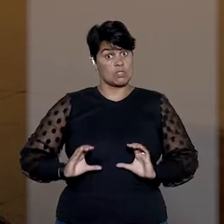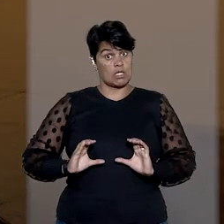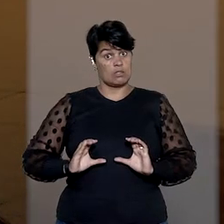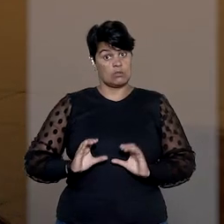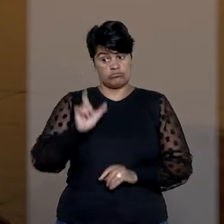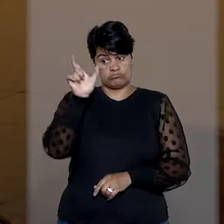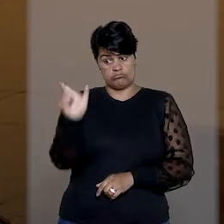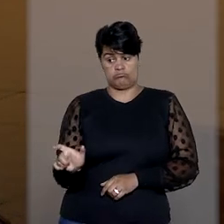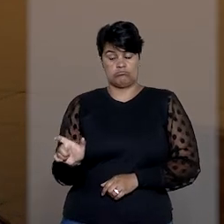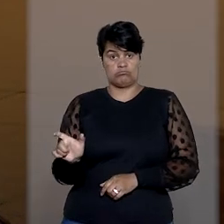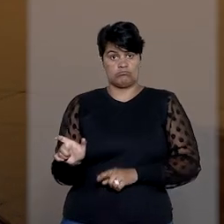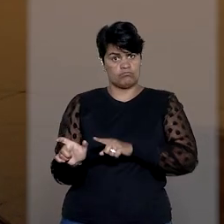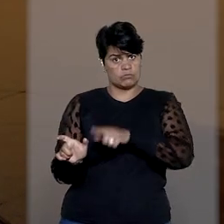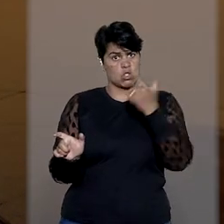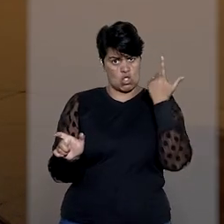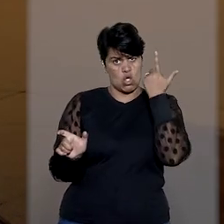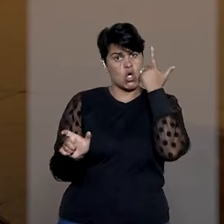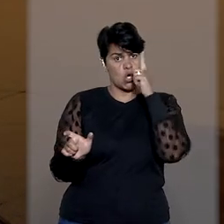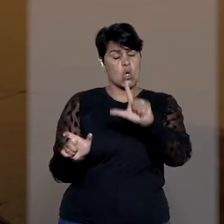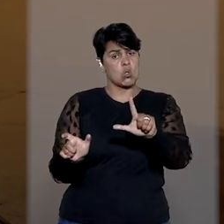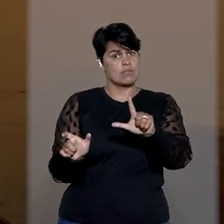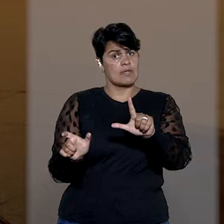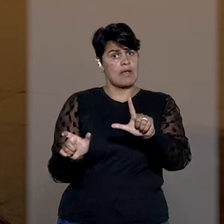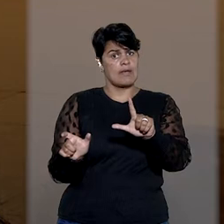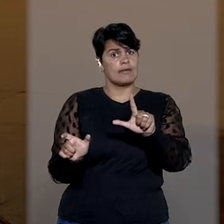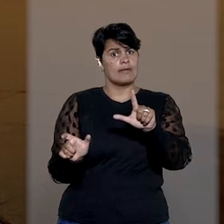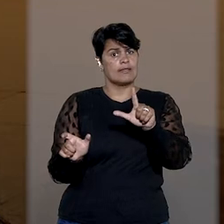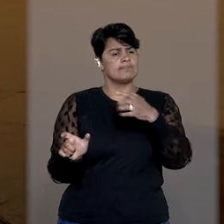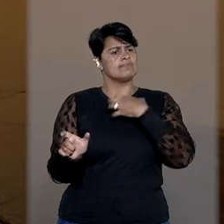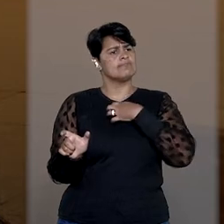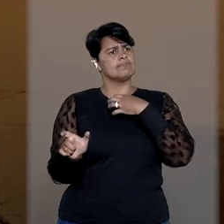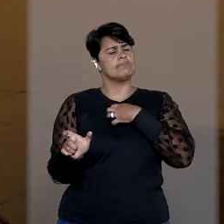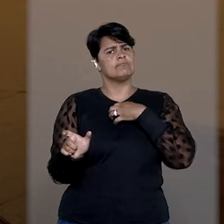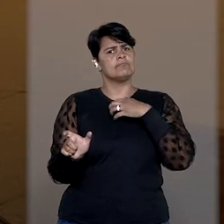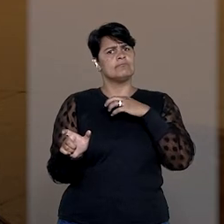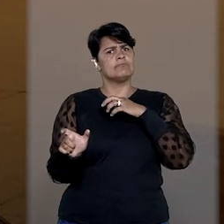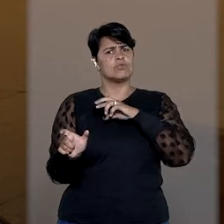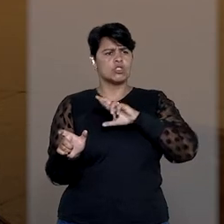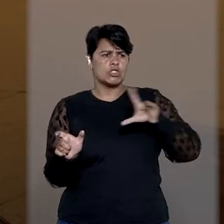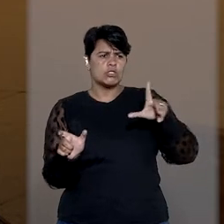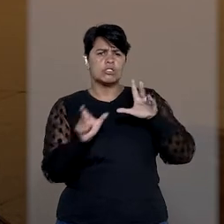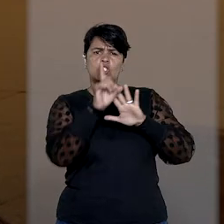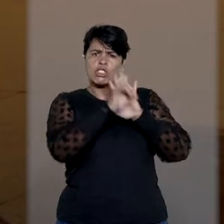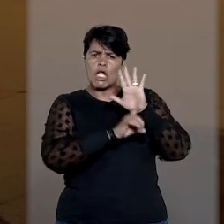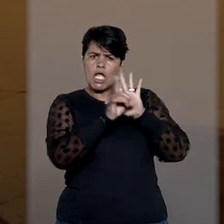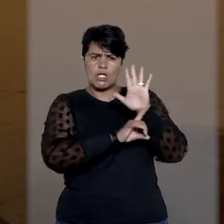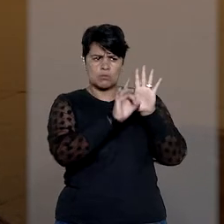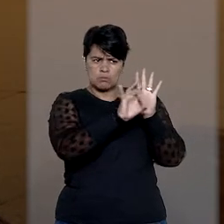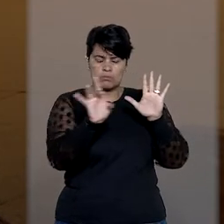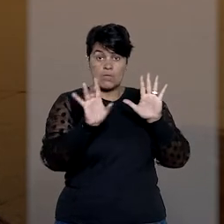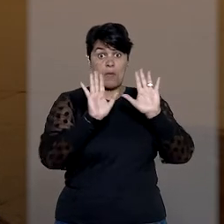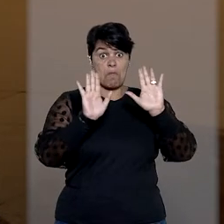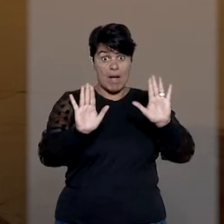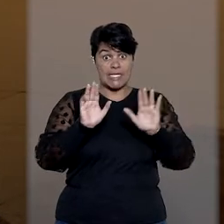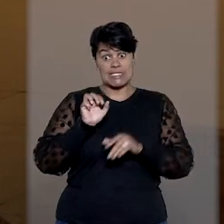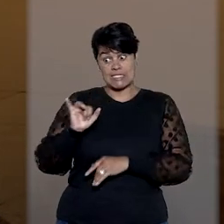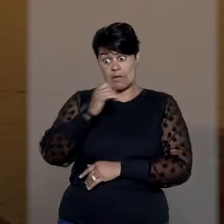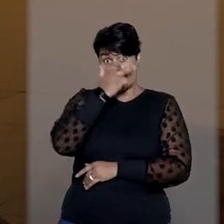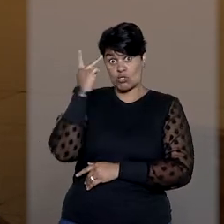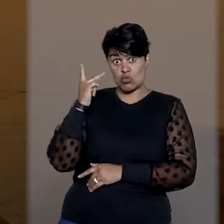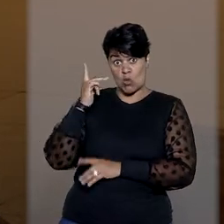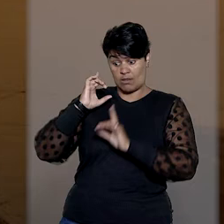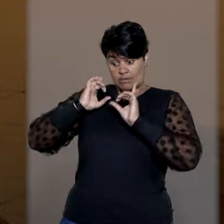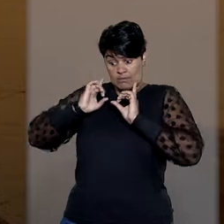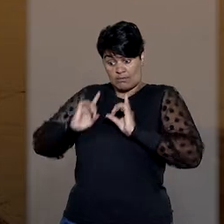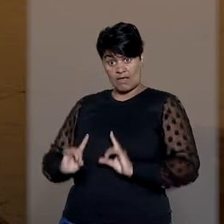ele já consegue distinguir os direitos e os deveres dele. Mas um cidadão que tem